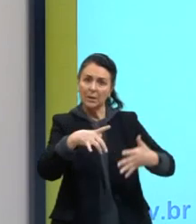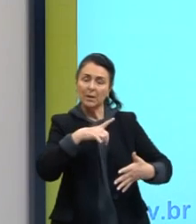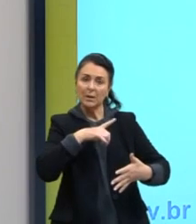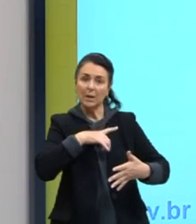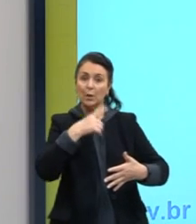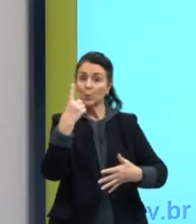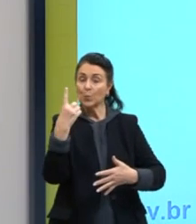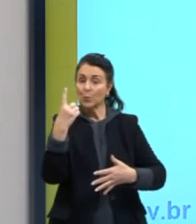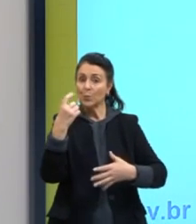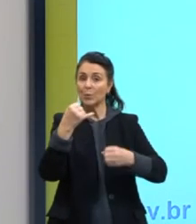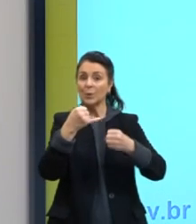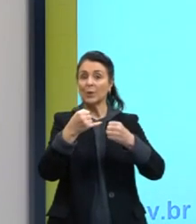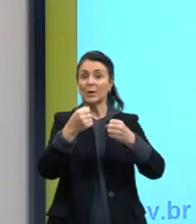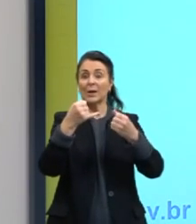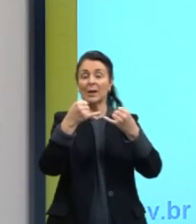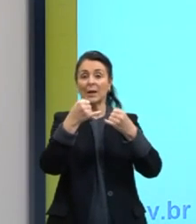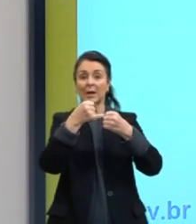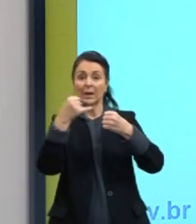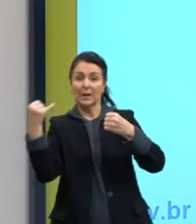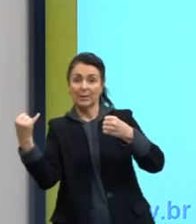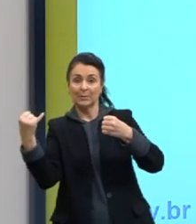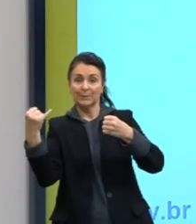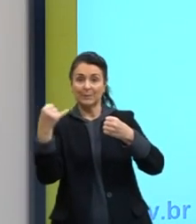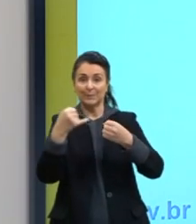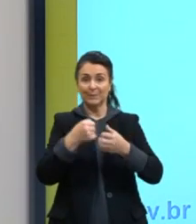então já parte desse princípio, ok?